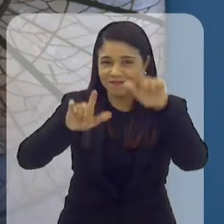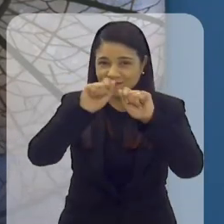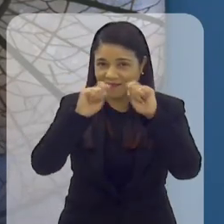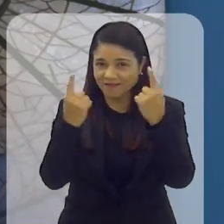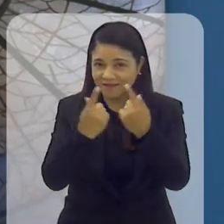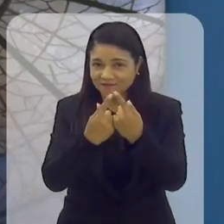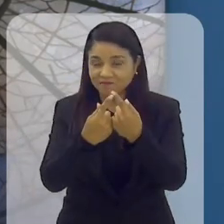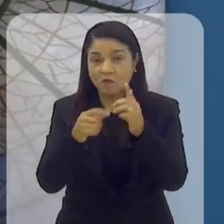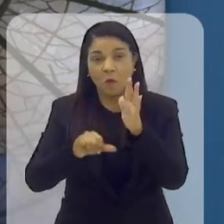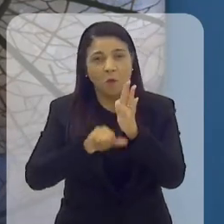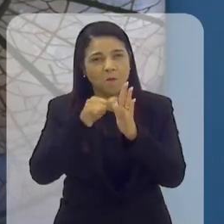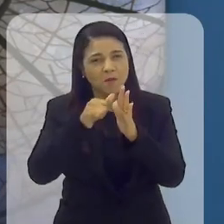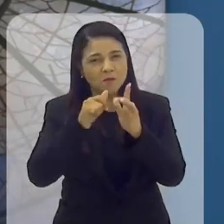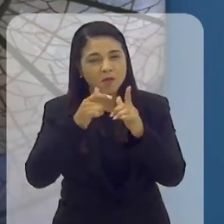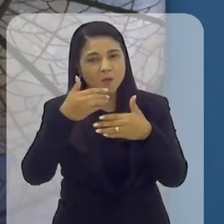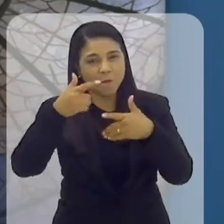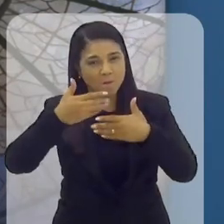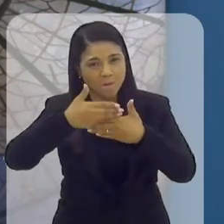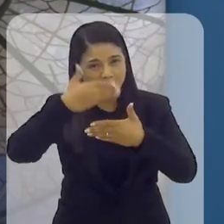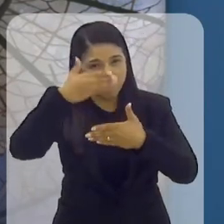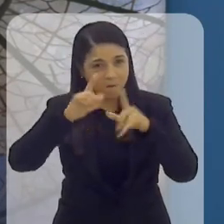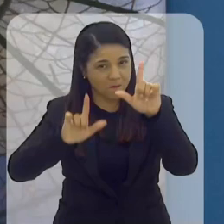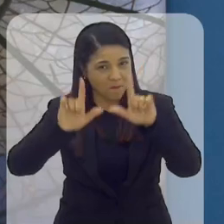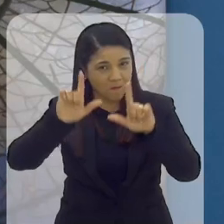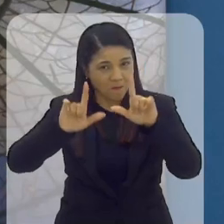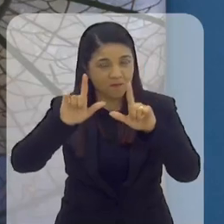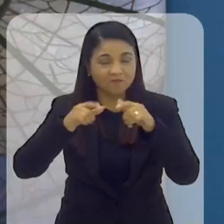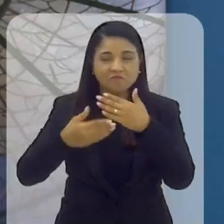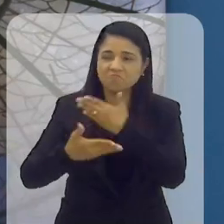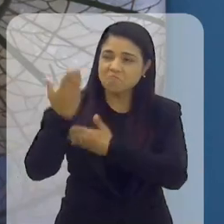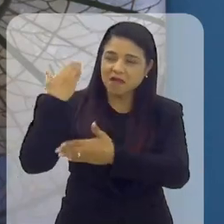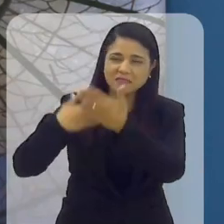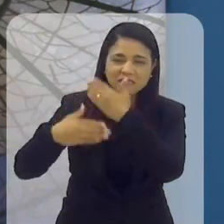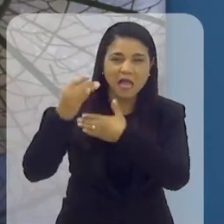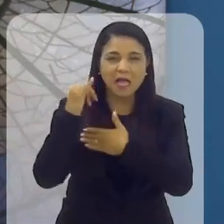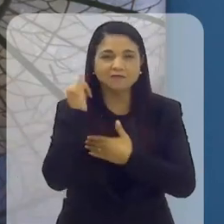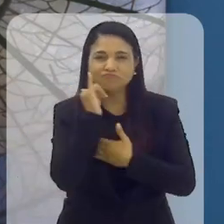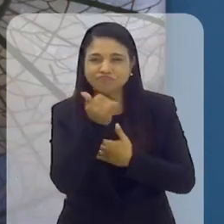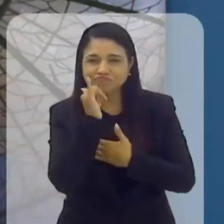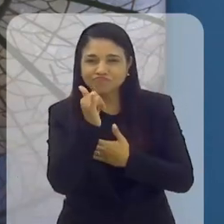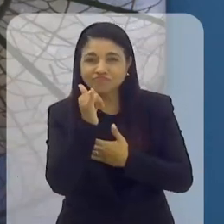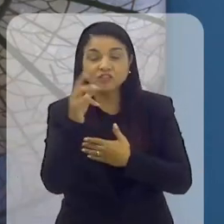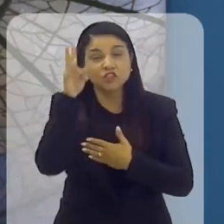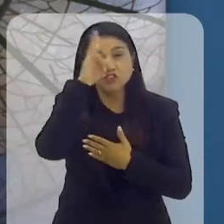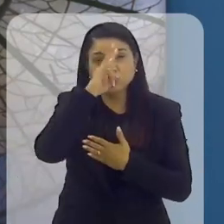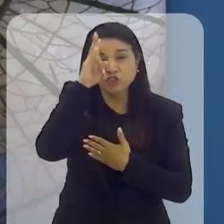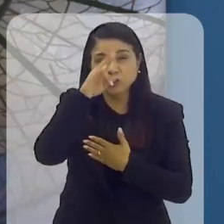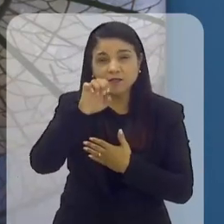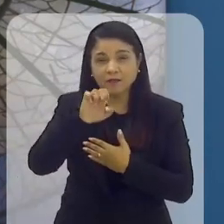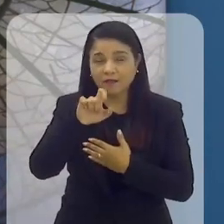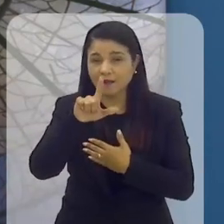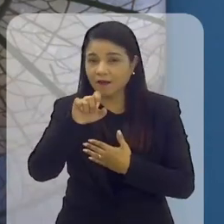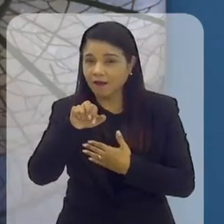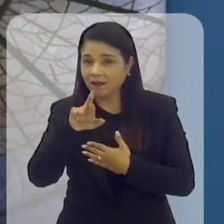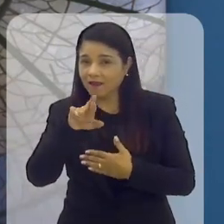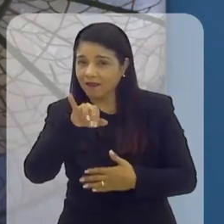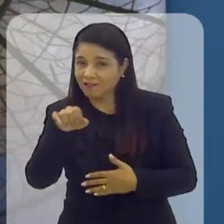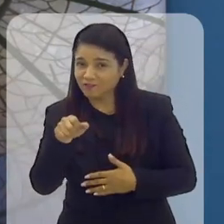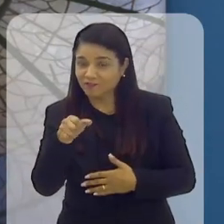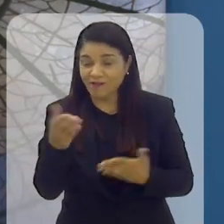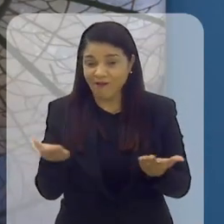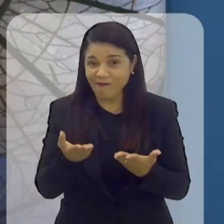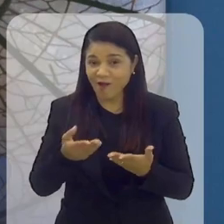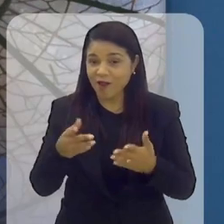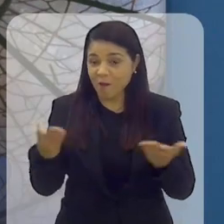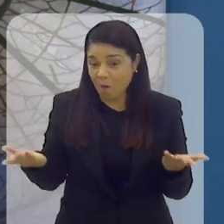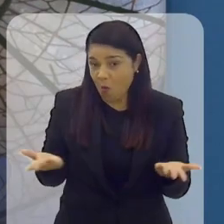Elerge. No nosso primeiro bloco, nós falamos sobre o passado e a história da Elerge. Agora, nós